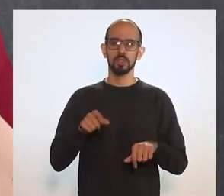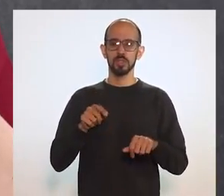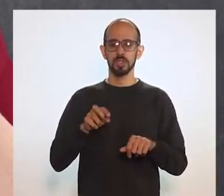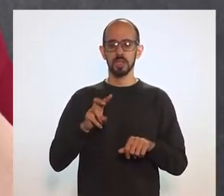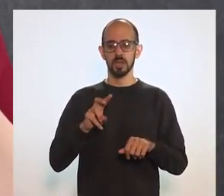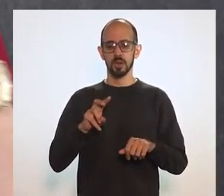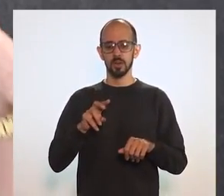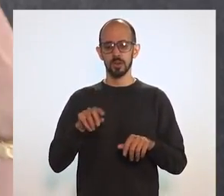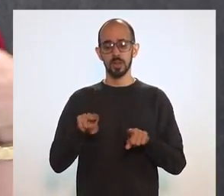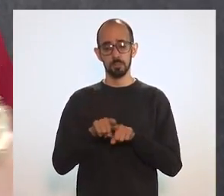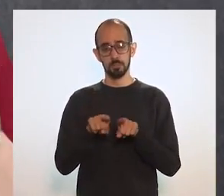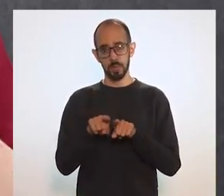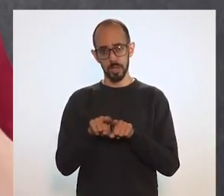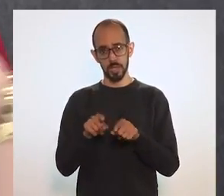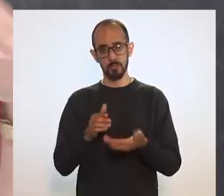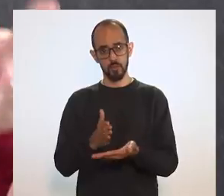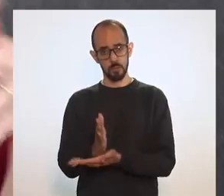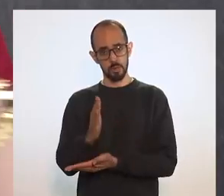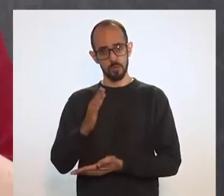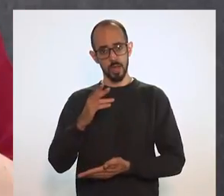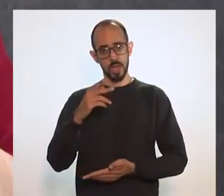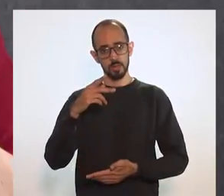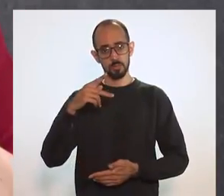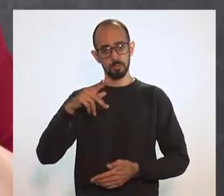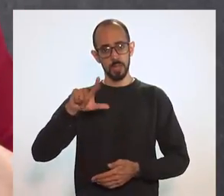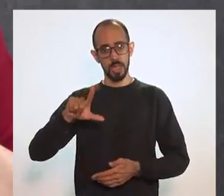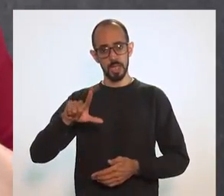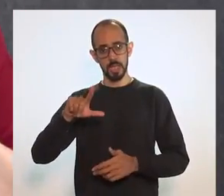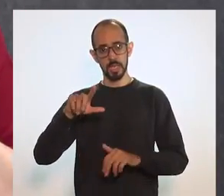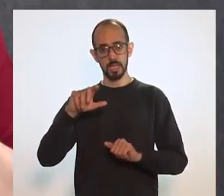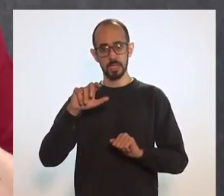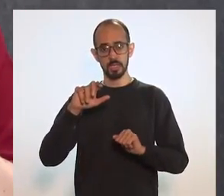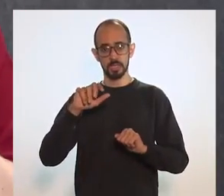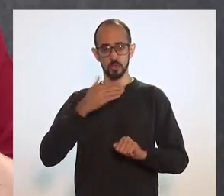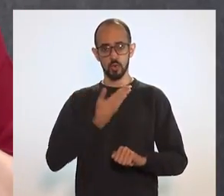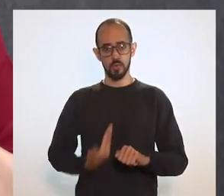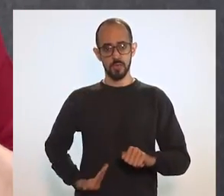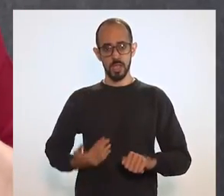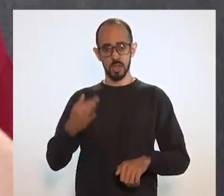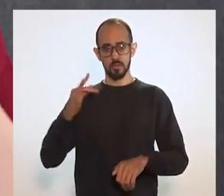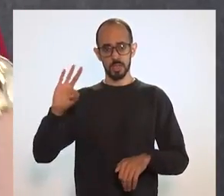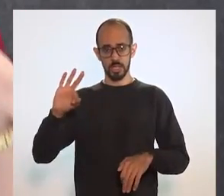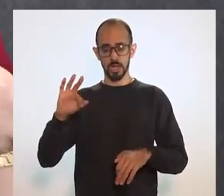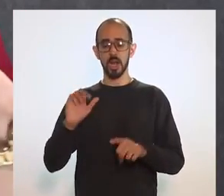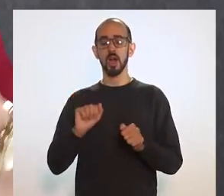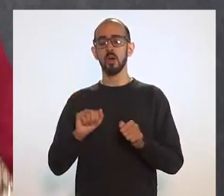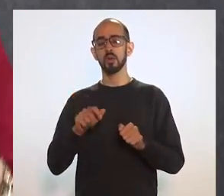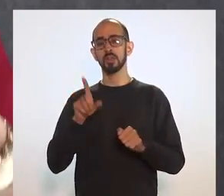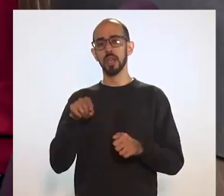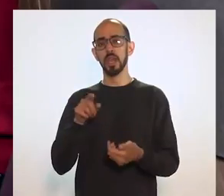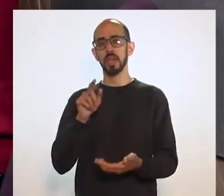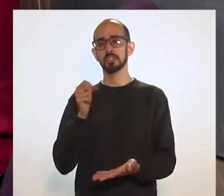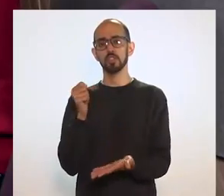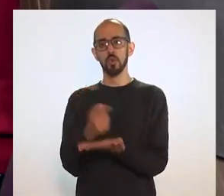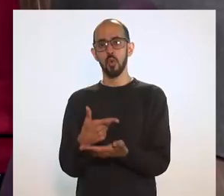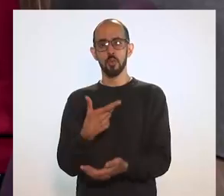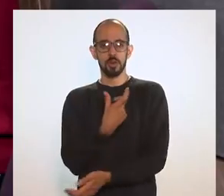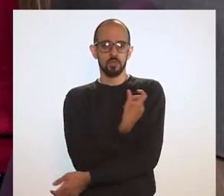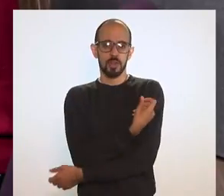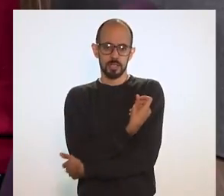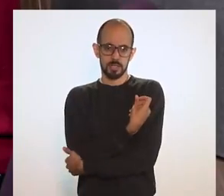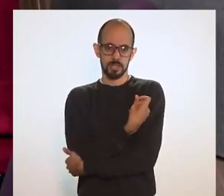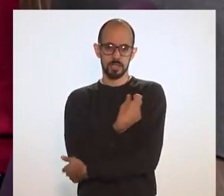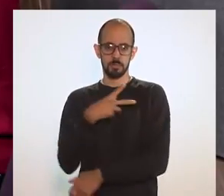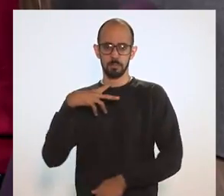uma norma, mais um projeto aprovado pelo governo federal, que trata da aquisição de